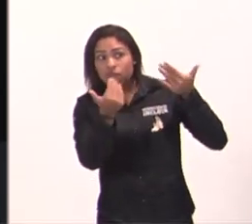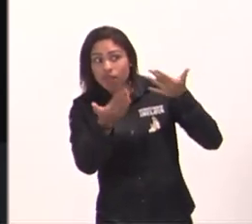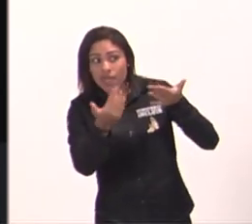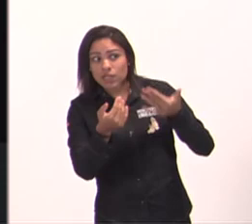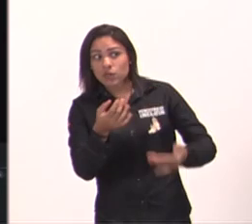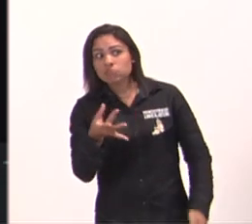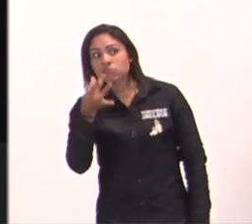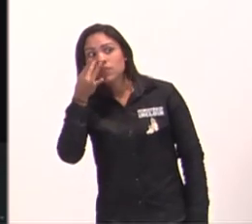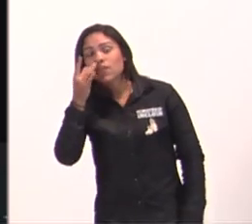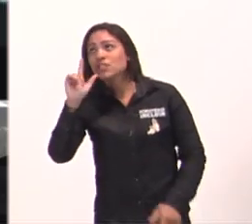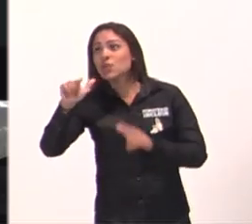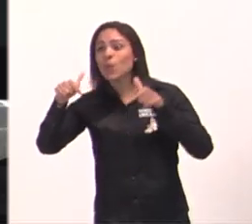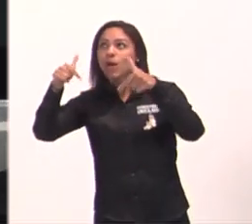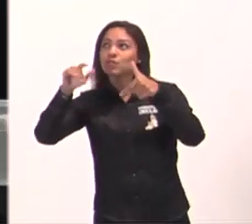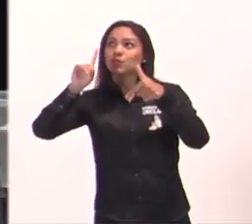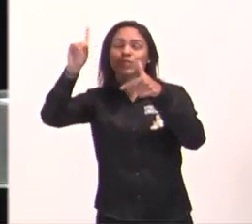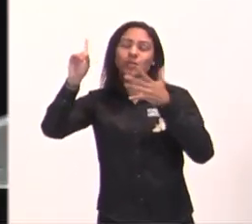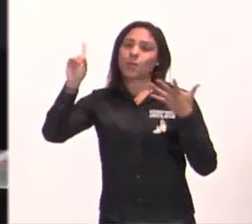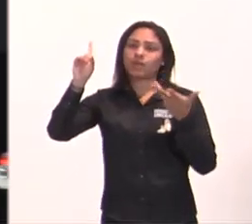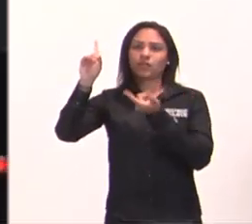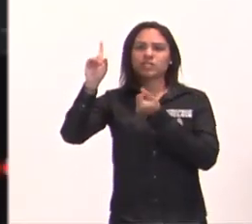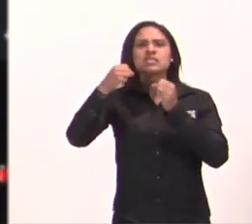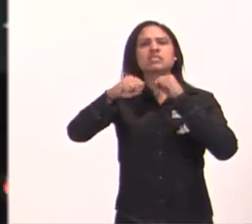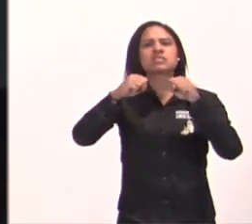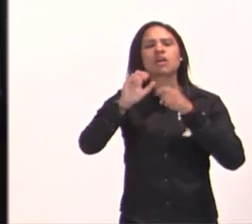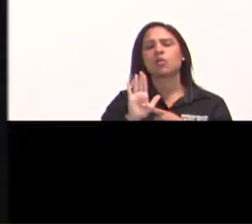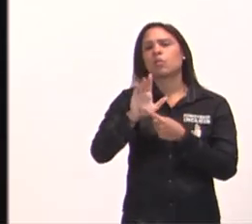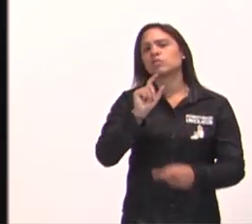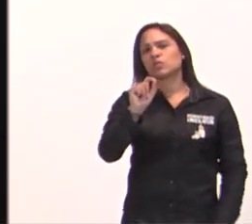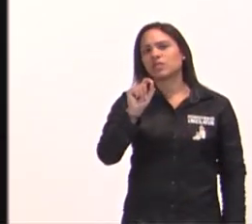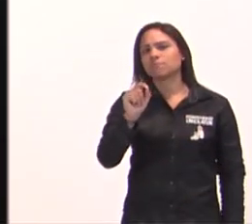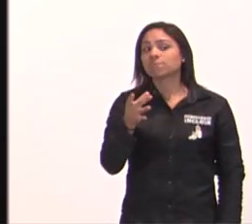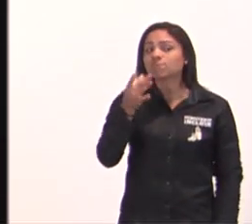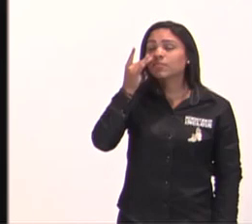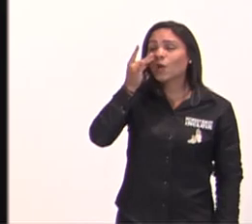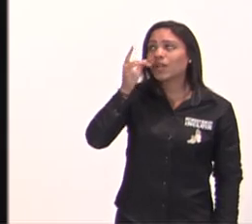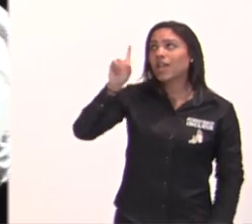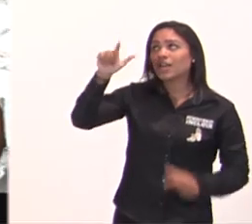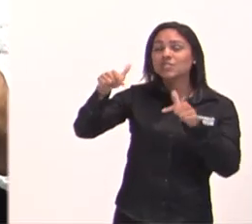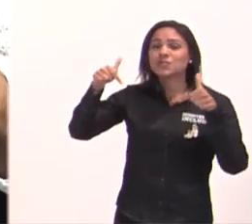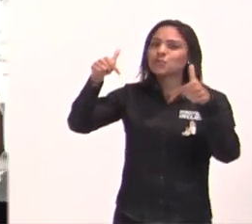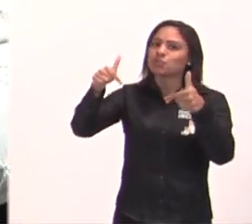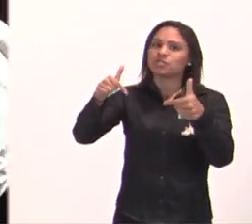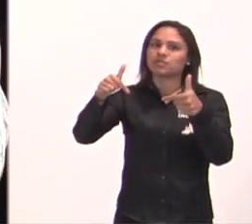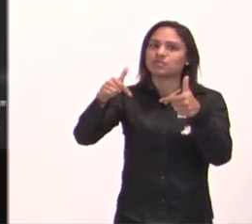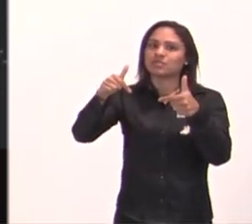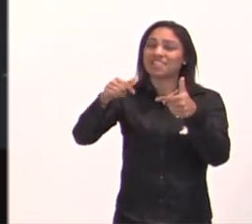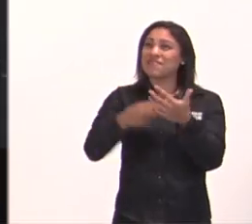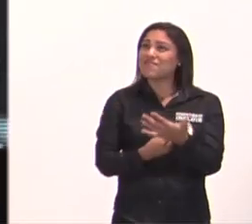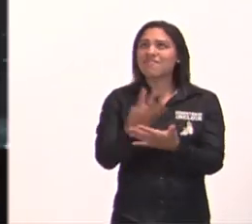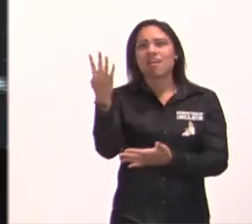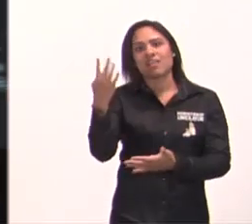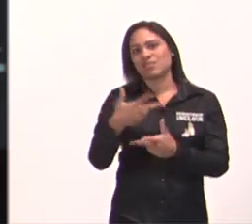Senhor, o que o salmista está dizendo, ele está dizendo, olha, dá uma olhada no que ele já fez, é coisa demais, olha quando Moisés